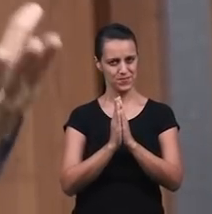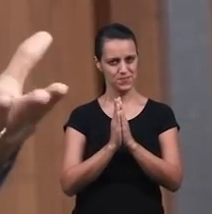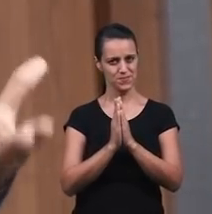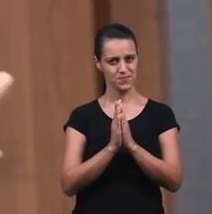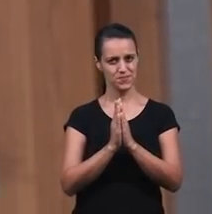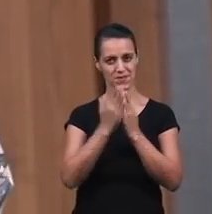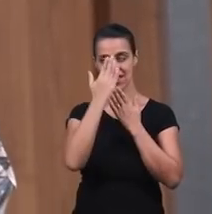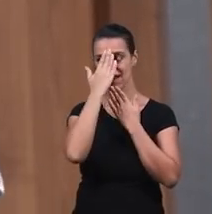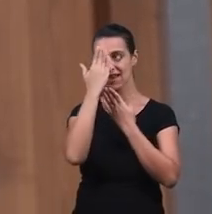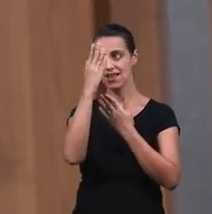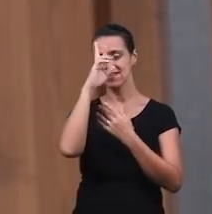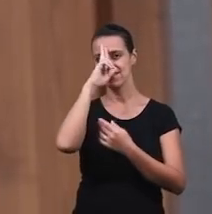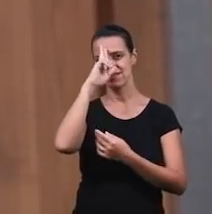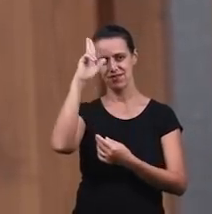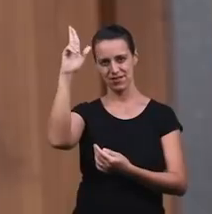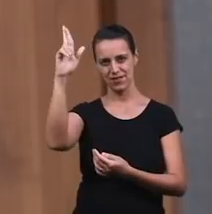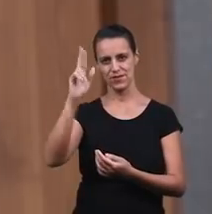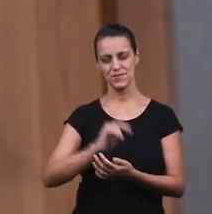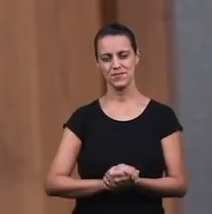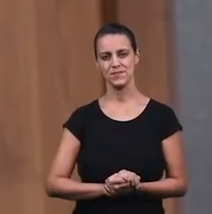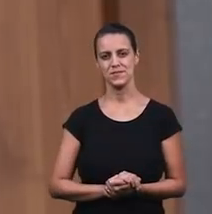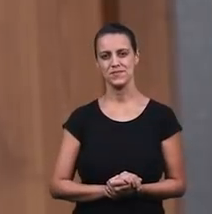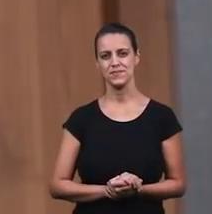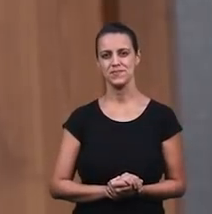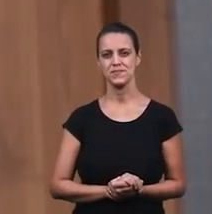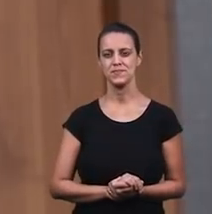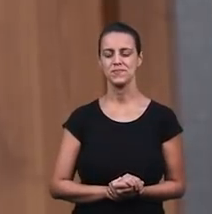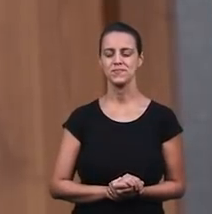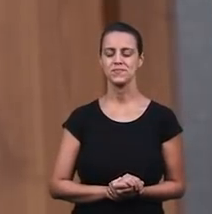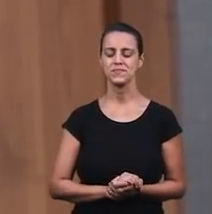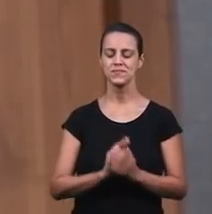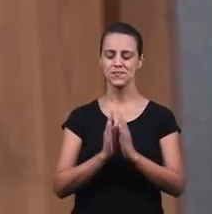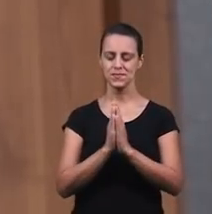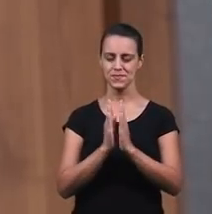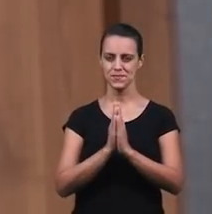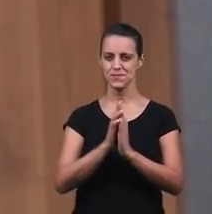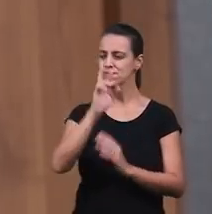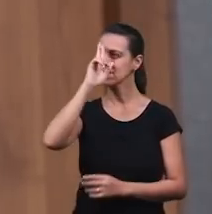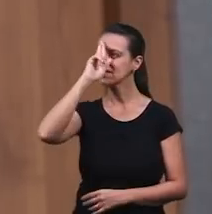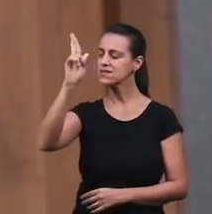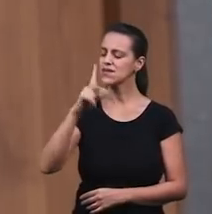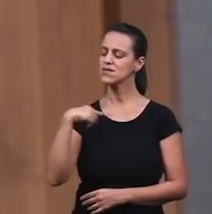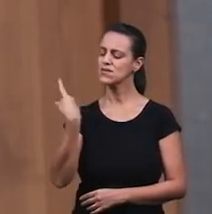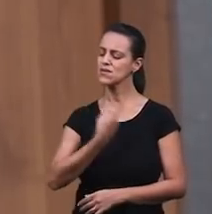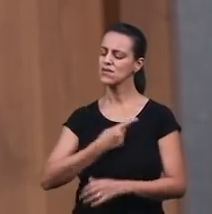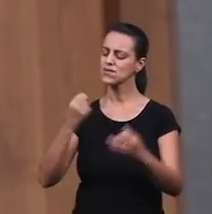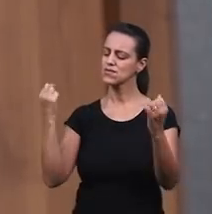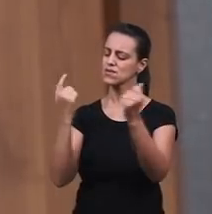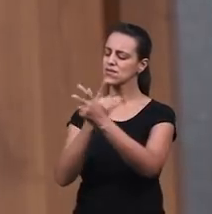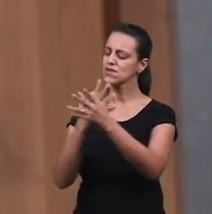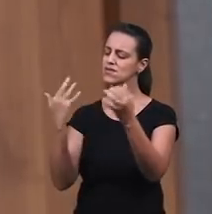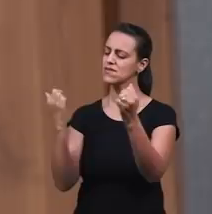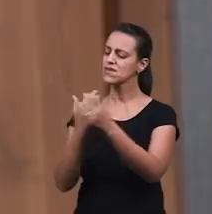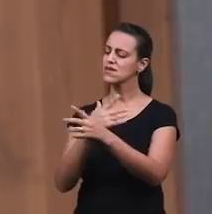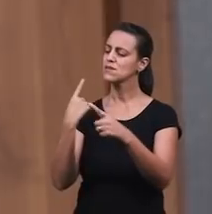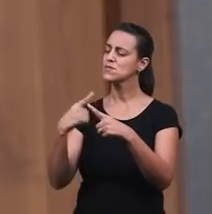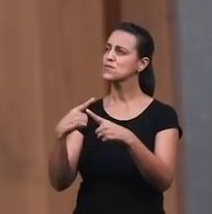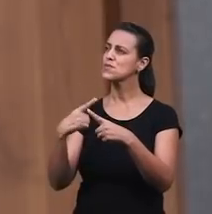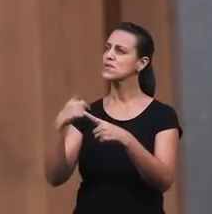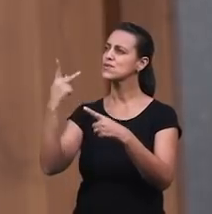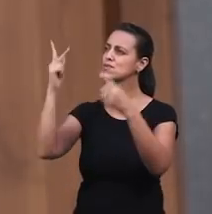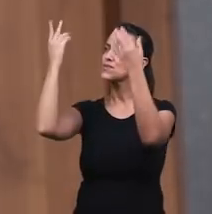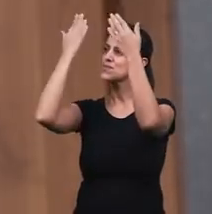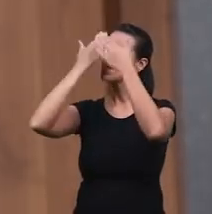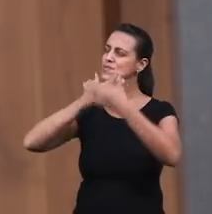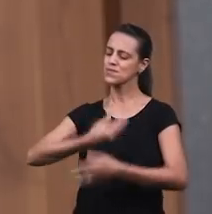Agradecendo ao Senhor por estes momentos Senhor, nós te glorificamos Por estarmos na Tua presença